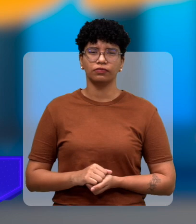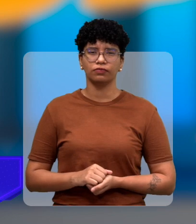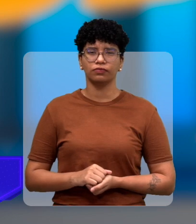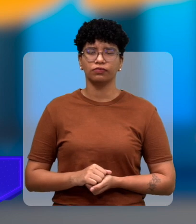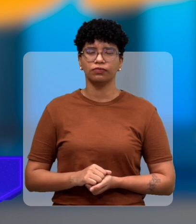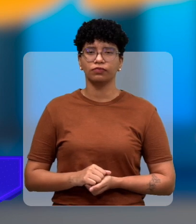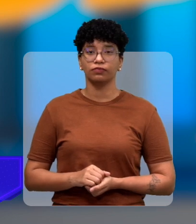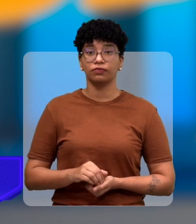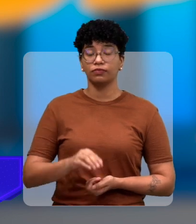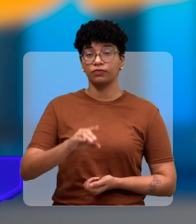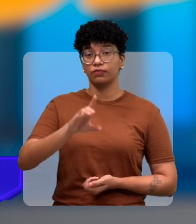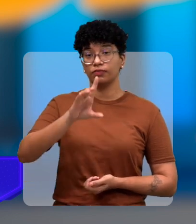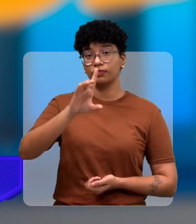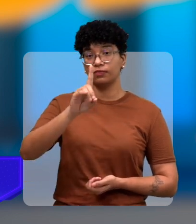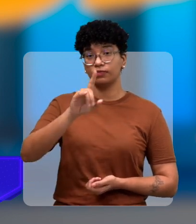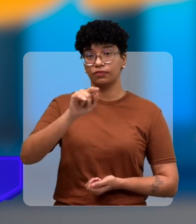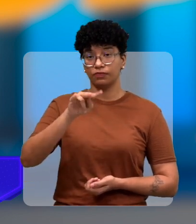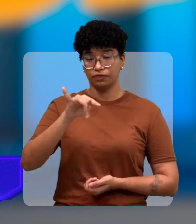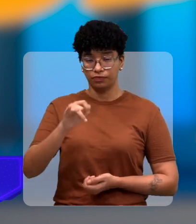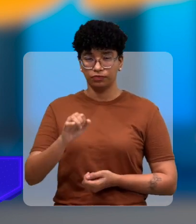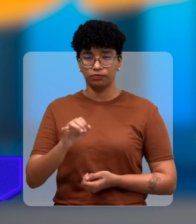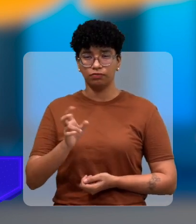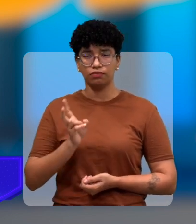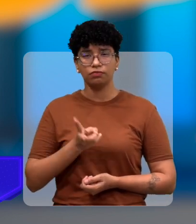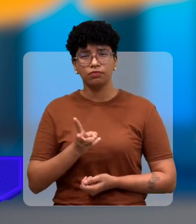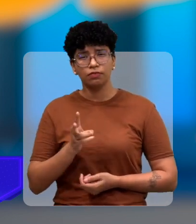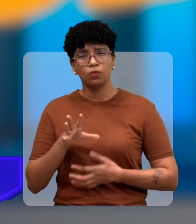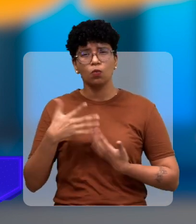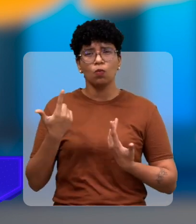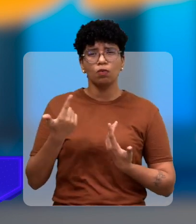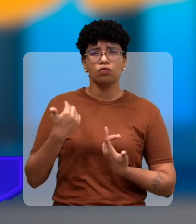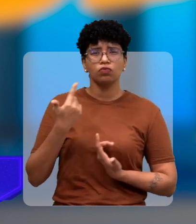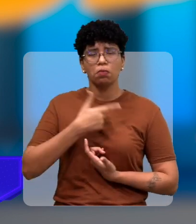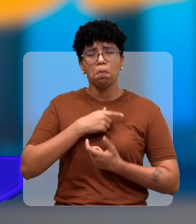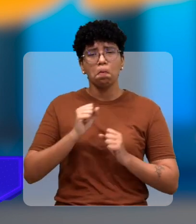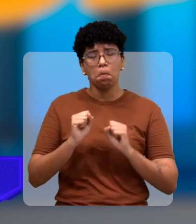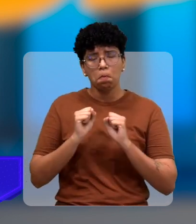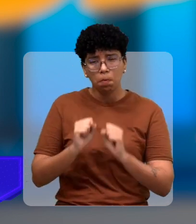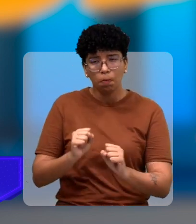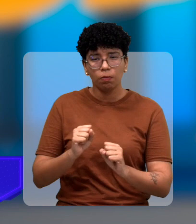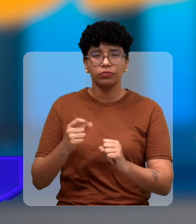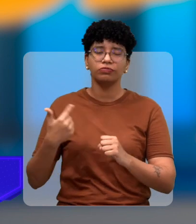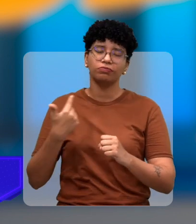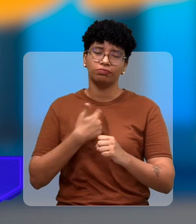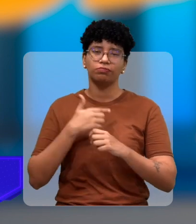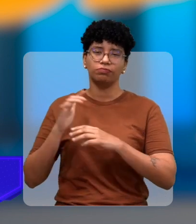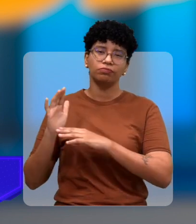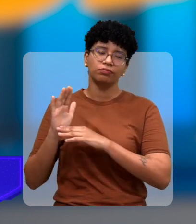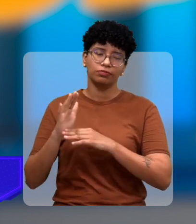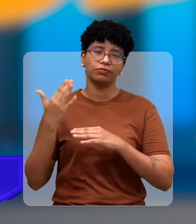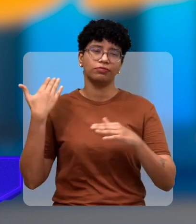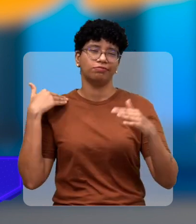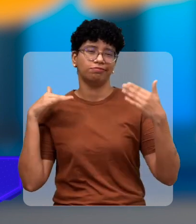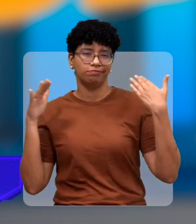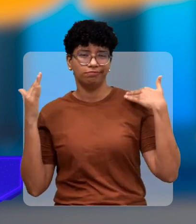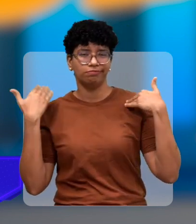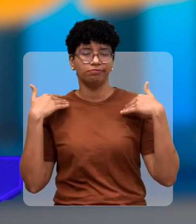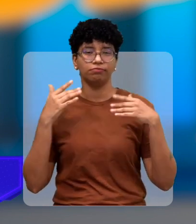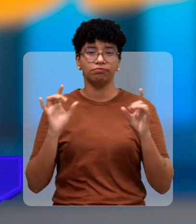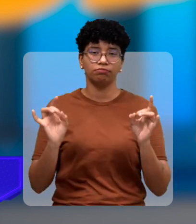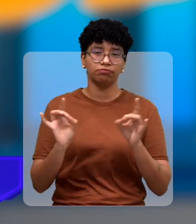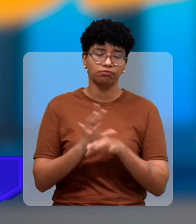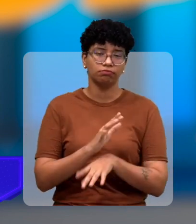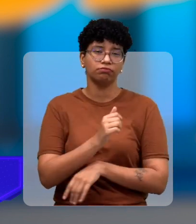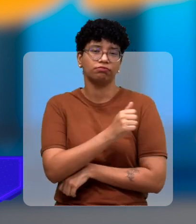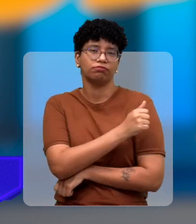a Devite sempre quando pode a gente está oferecendo oferecendo lazer agora mesmo no